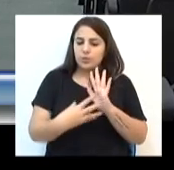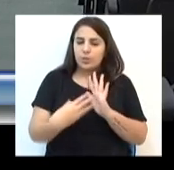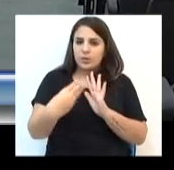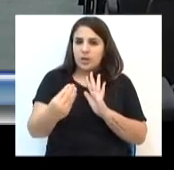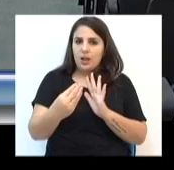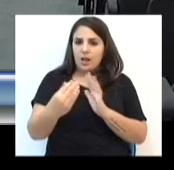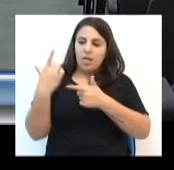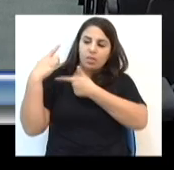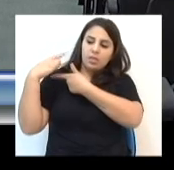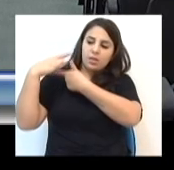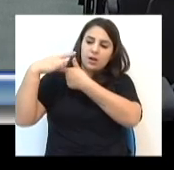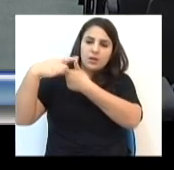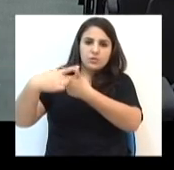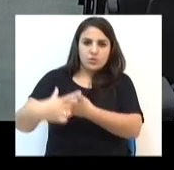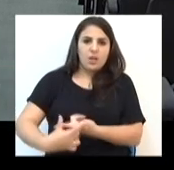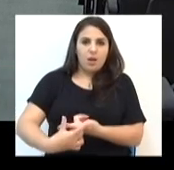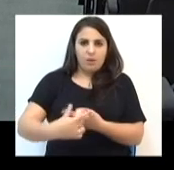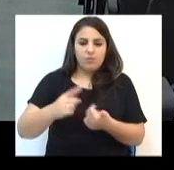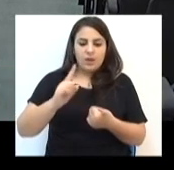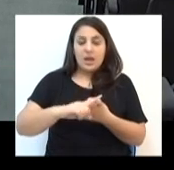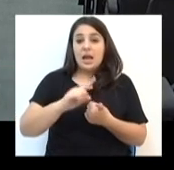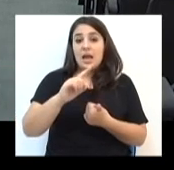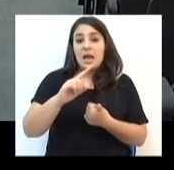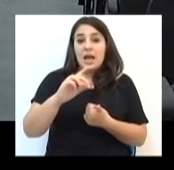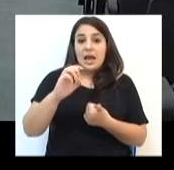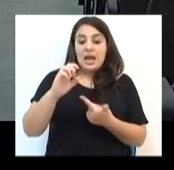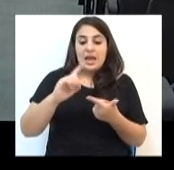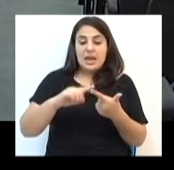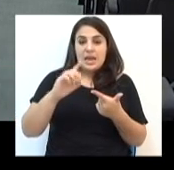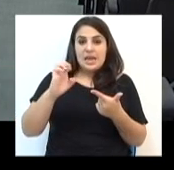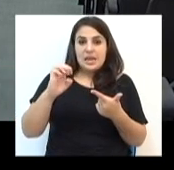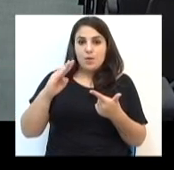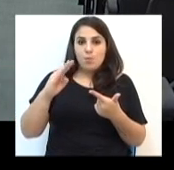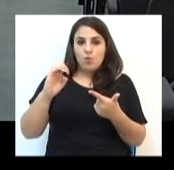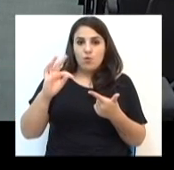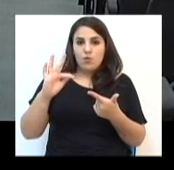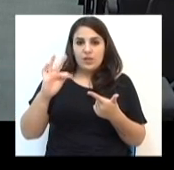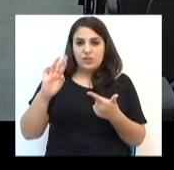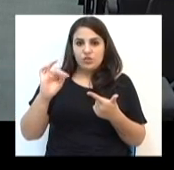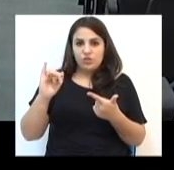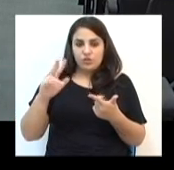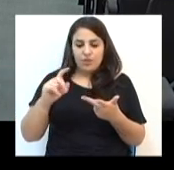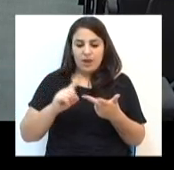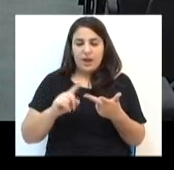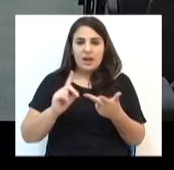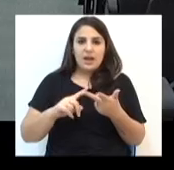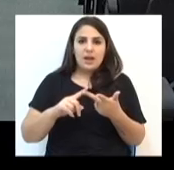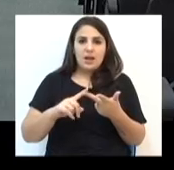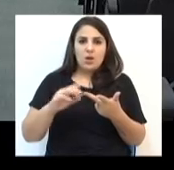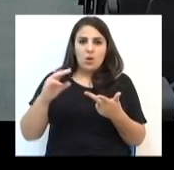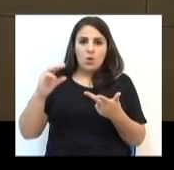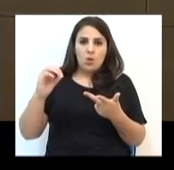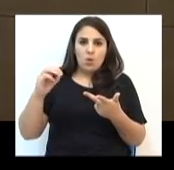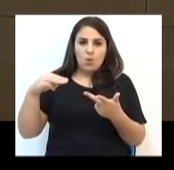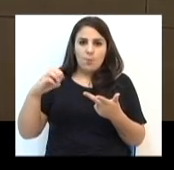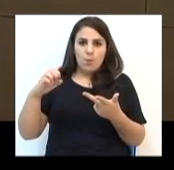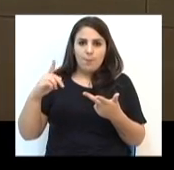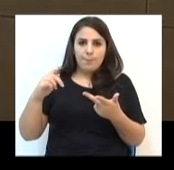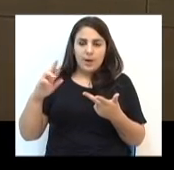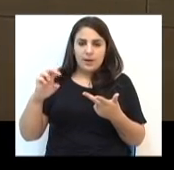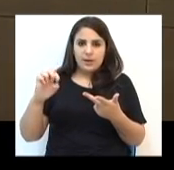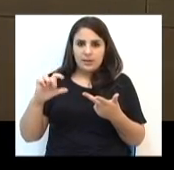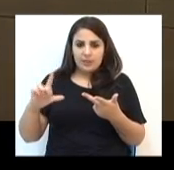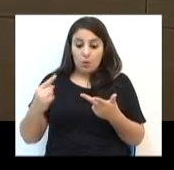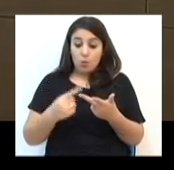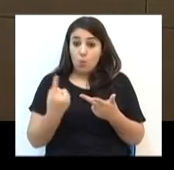modelos. A tradicional, a homoafetiva e a monoparental com apenas um dos pais. Só que,